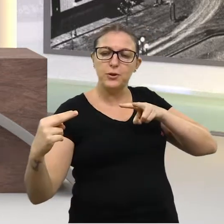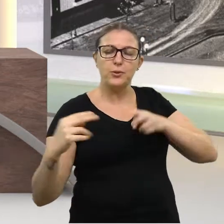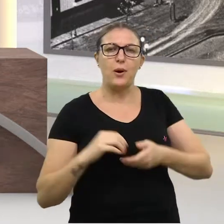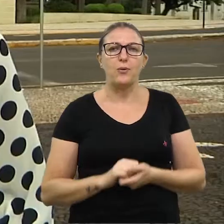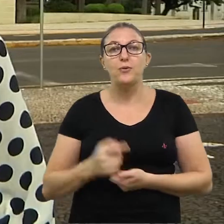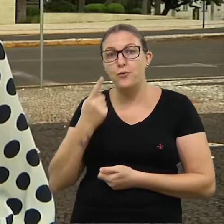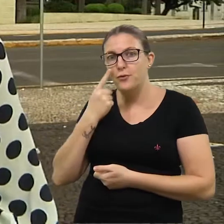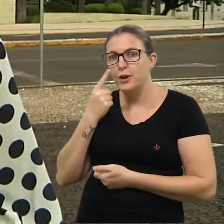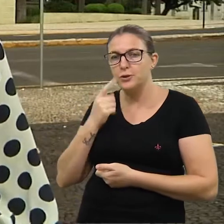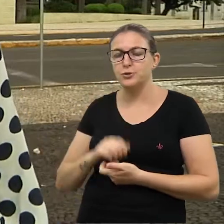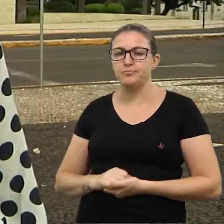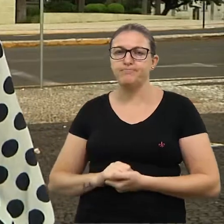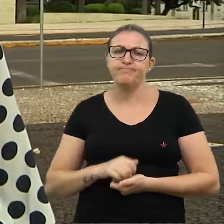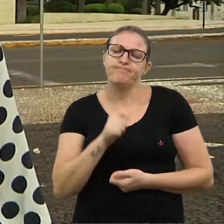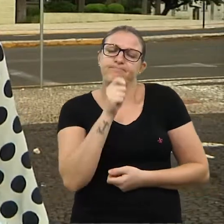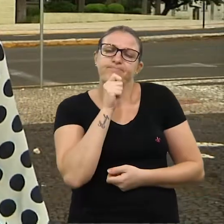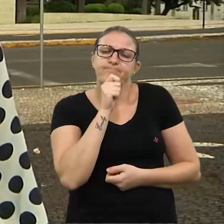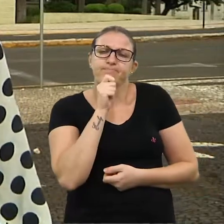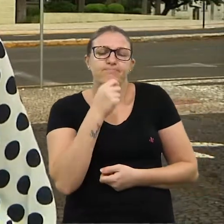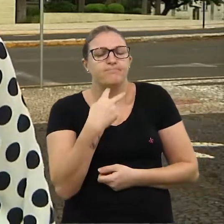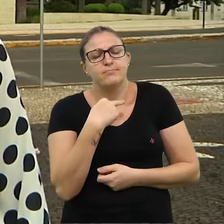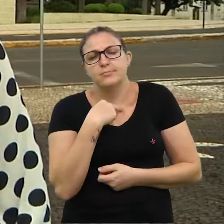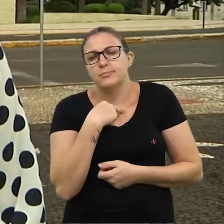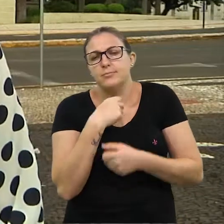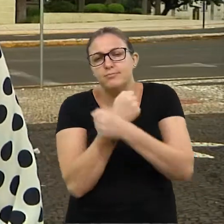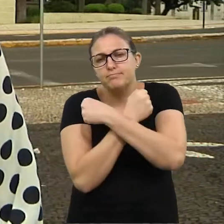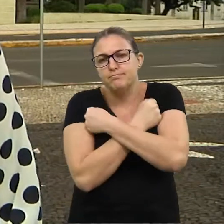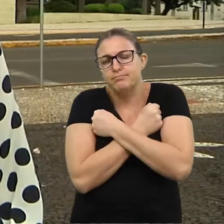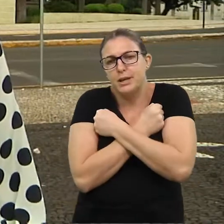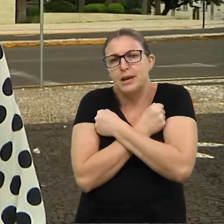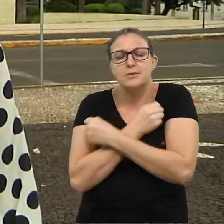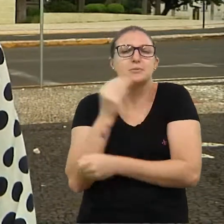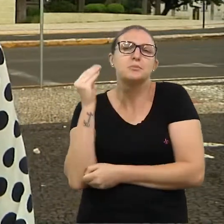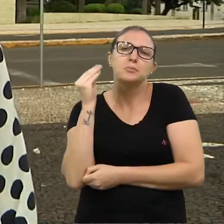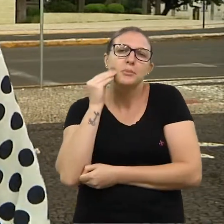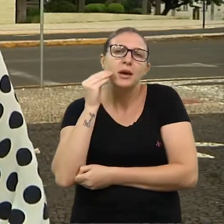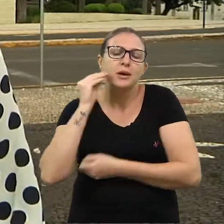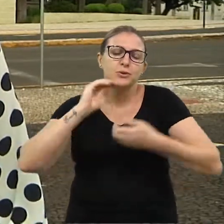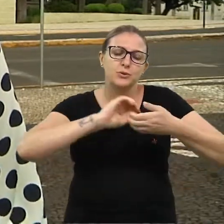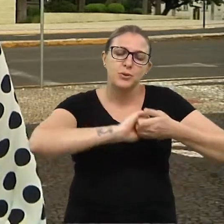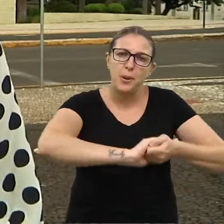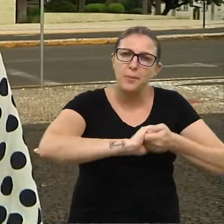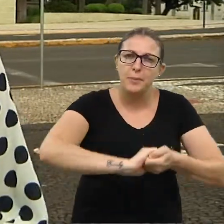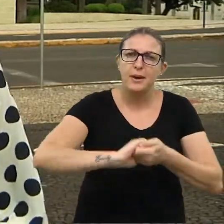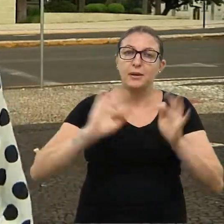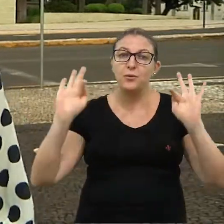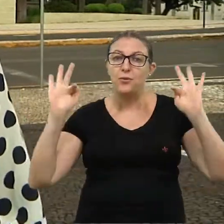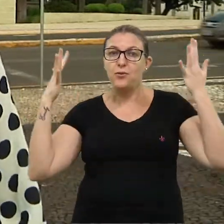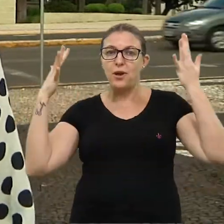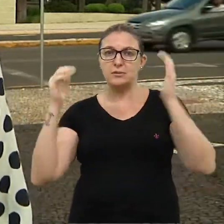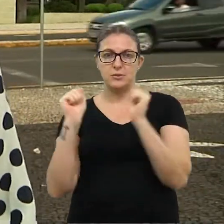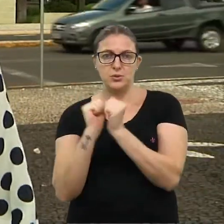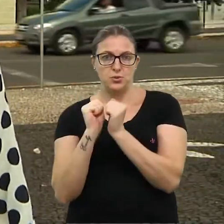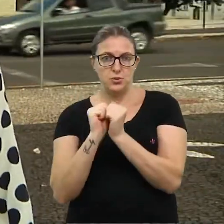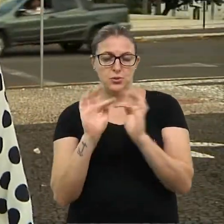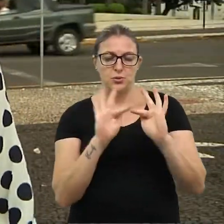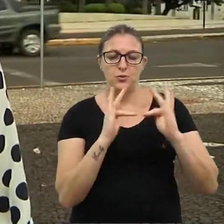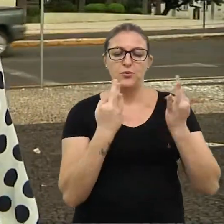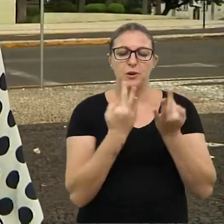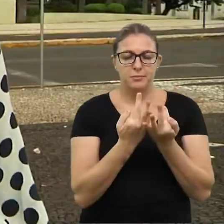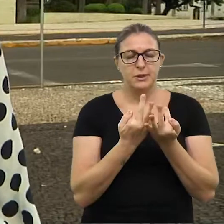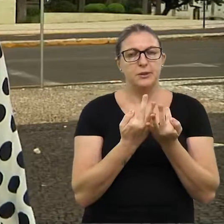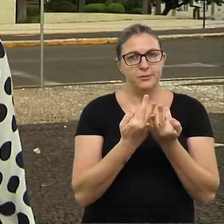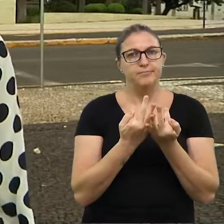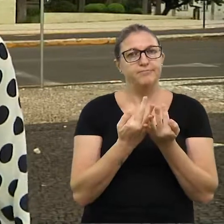Veja só. Ainda sem abraços, beijos, apertos de mão e confraternizações em família.